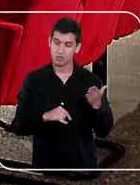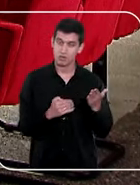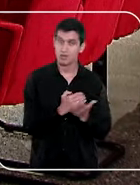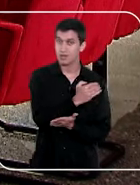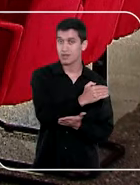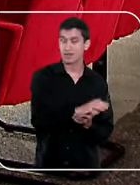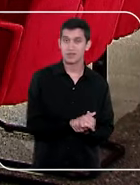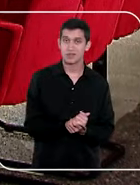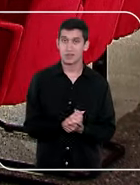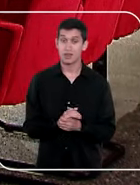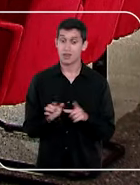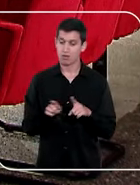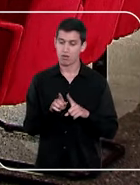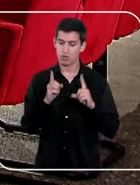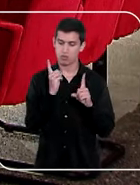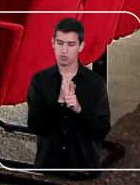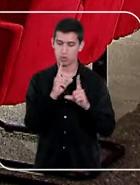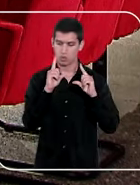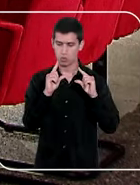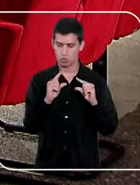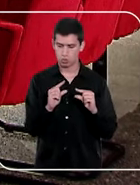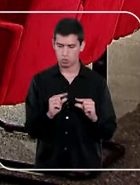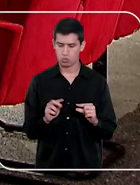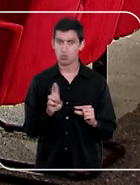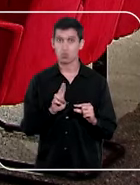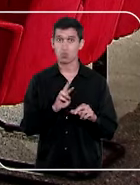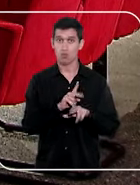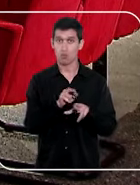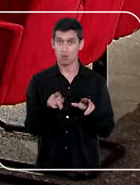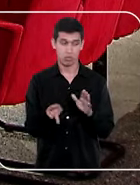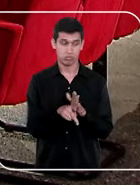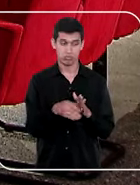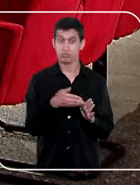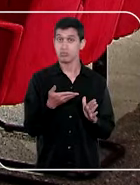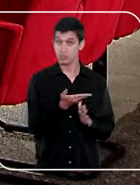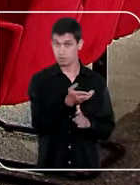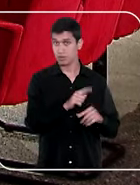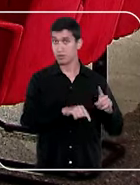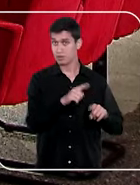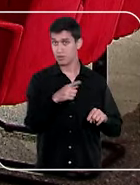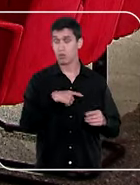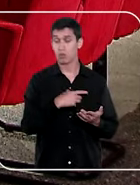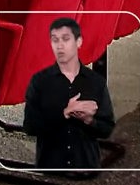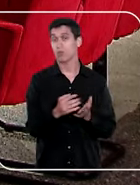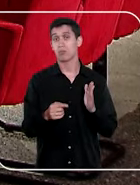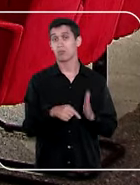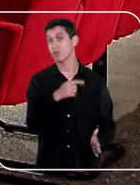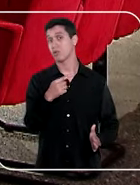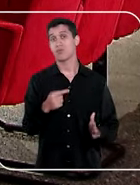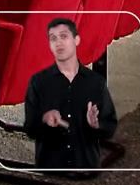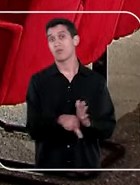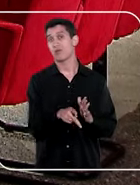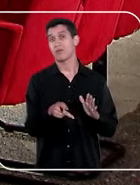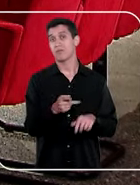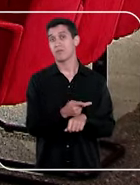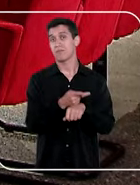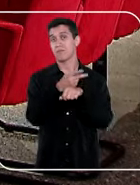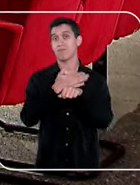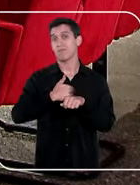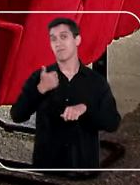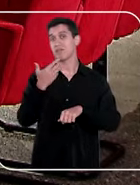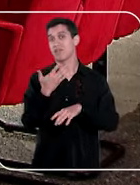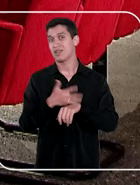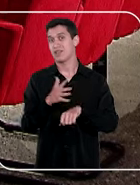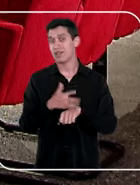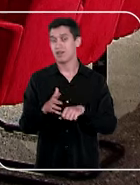razão da considerável redução do consumo de material de expediente, ficou em primeiro lugar no prêmio Melhores Práticas